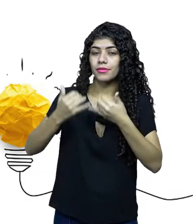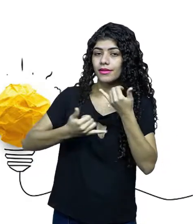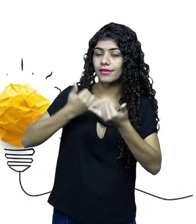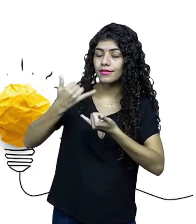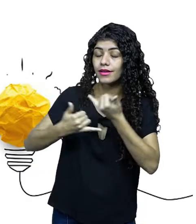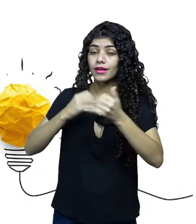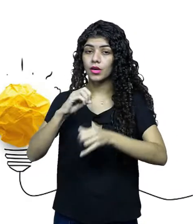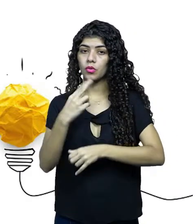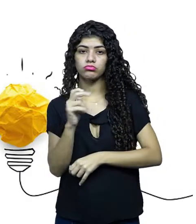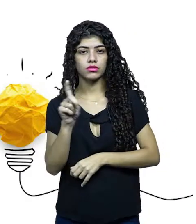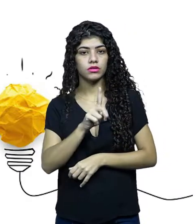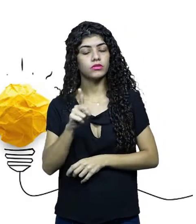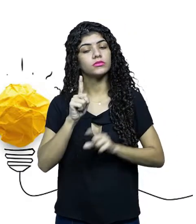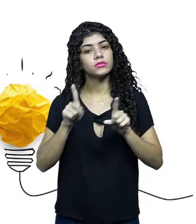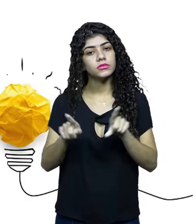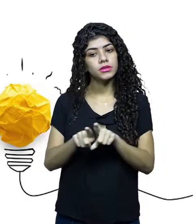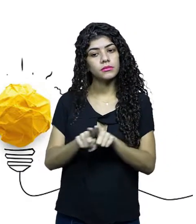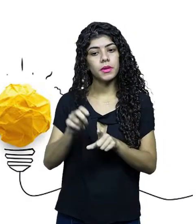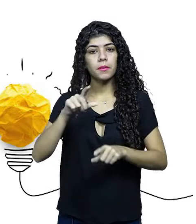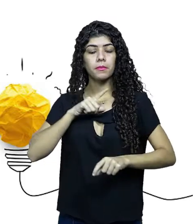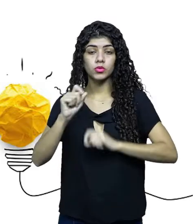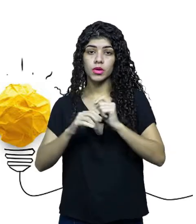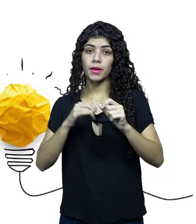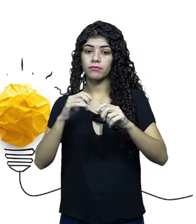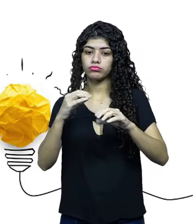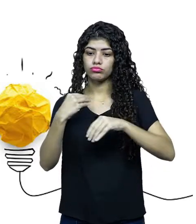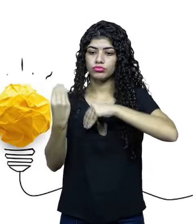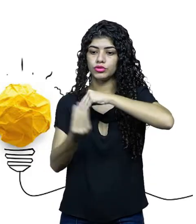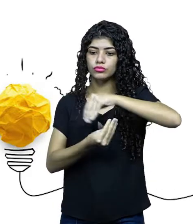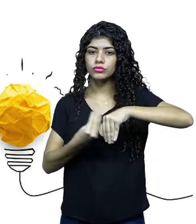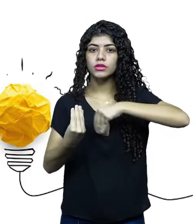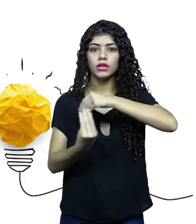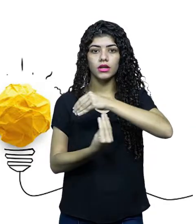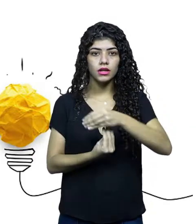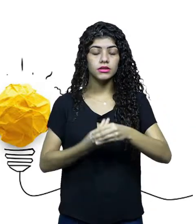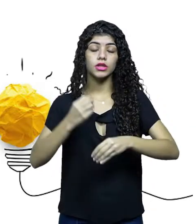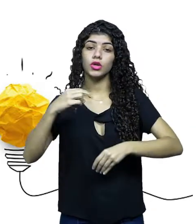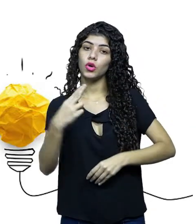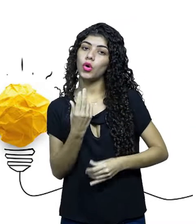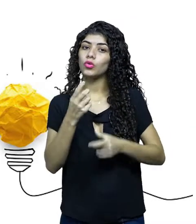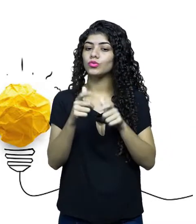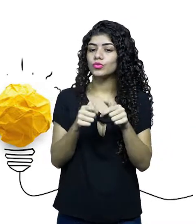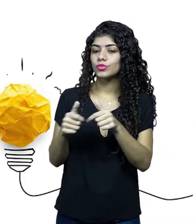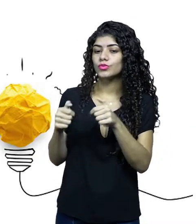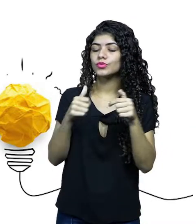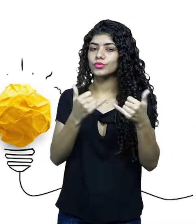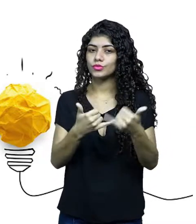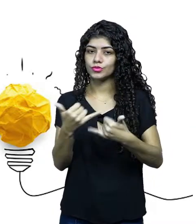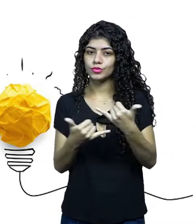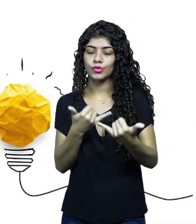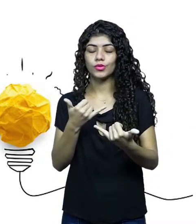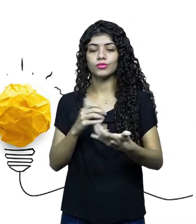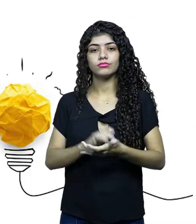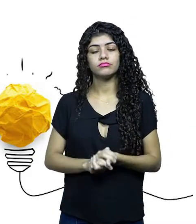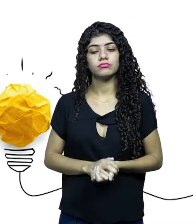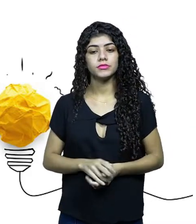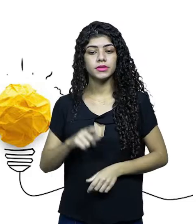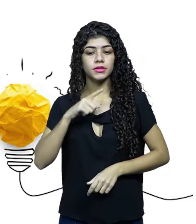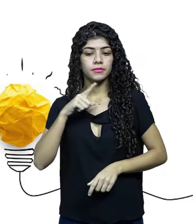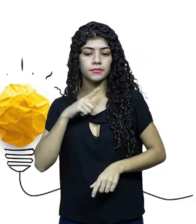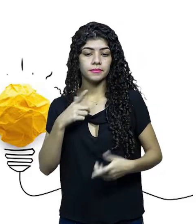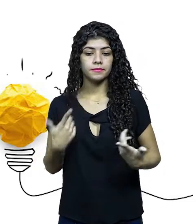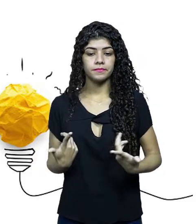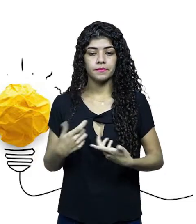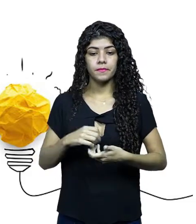Minha obra poderia ser ainda uma obra híbrida, um formato ou um game. A minha obra é transmídia?